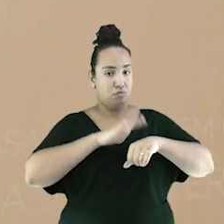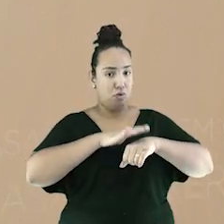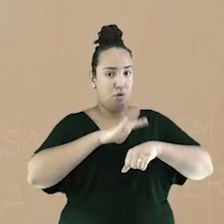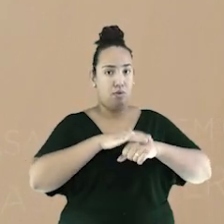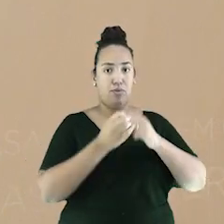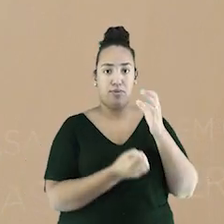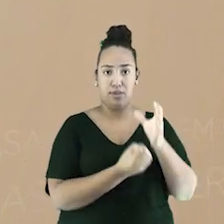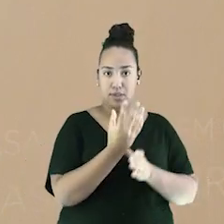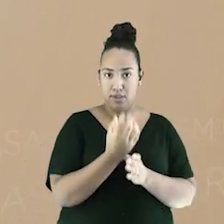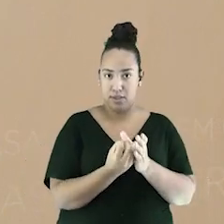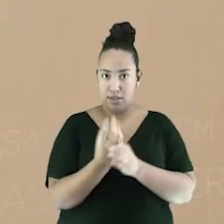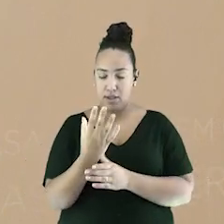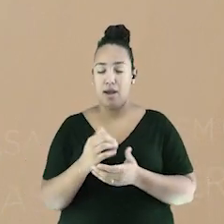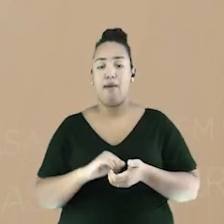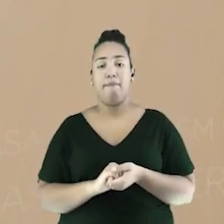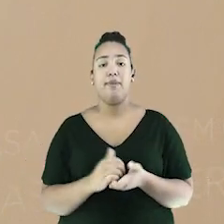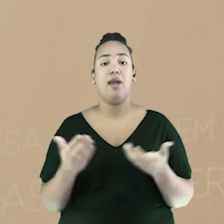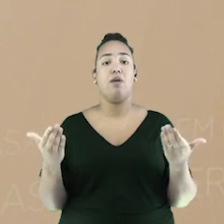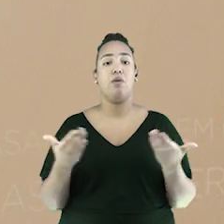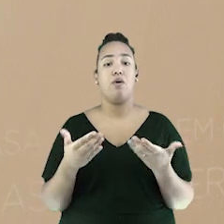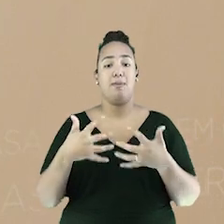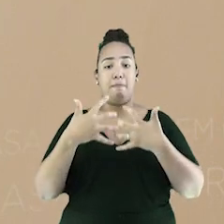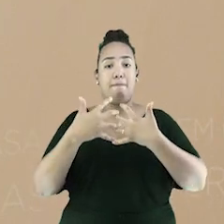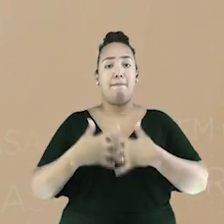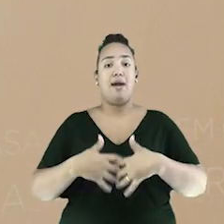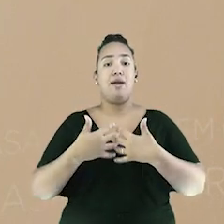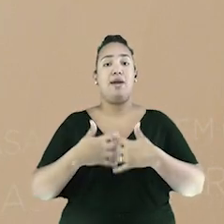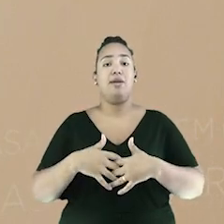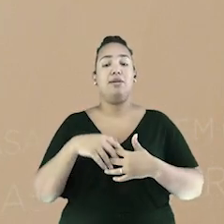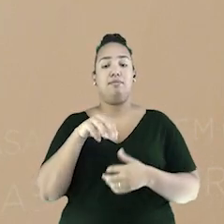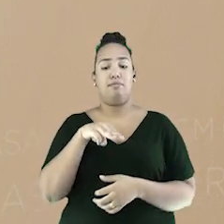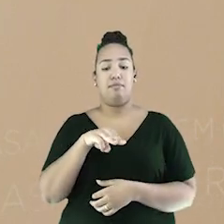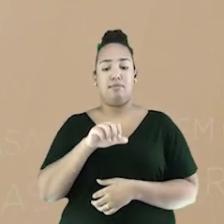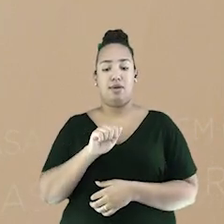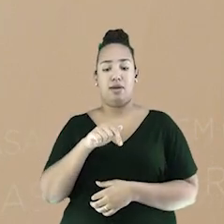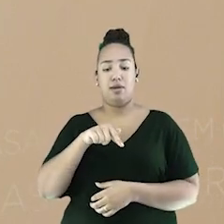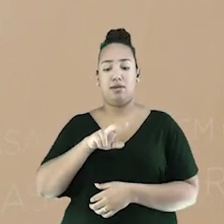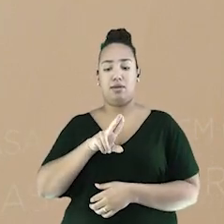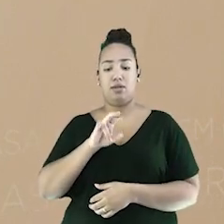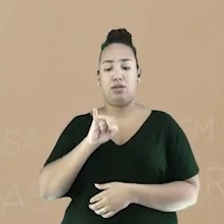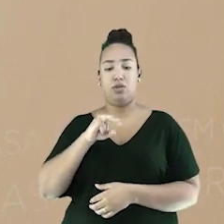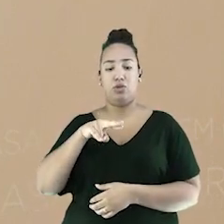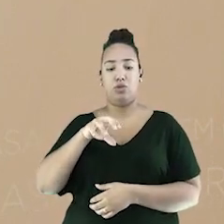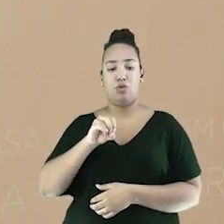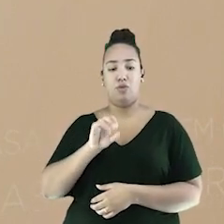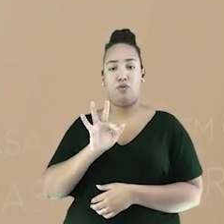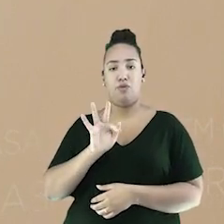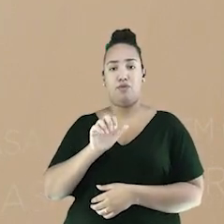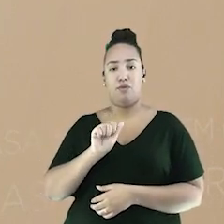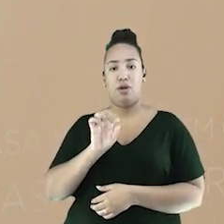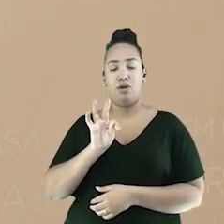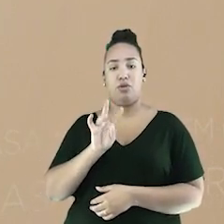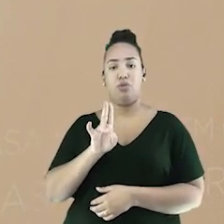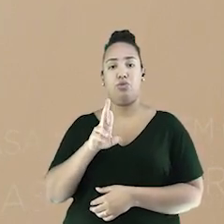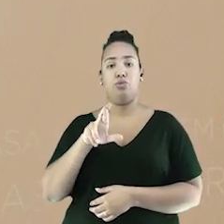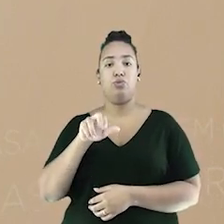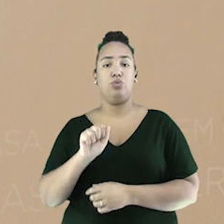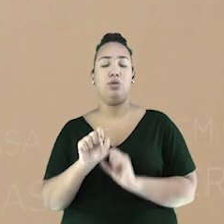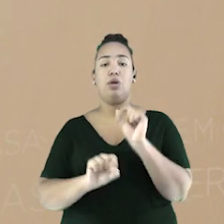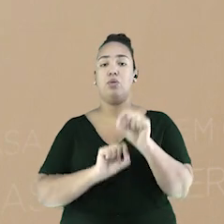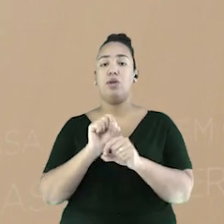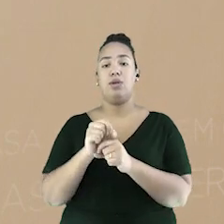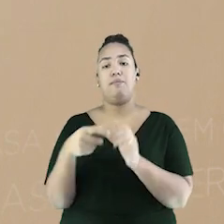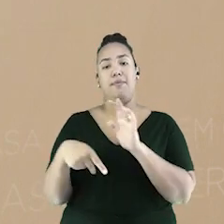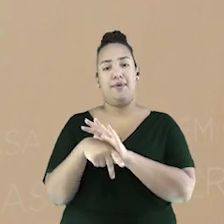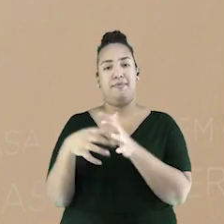mão de obra humana. A maquinofatura foi um marco na Revolução Industrial. Uma nova forma de produção foi adotada.